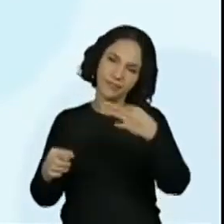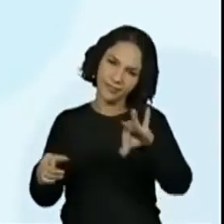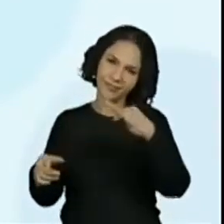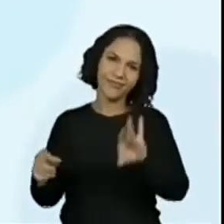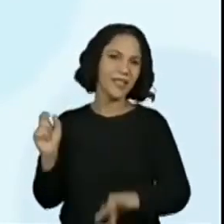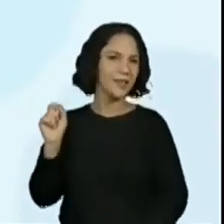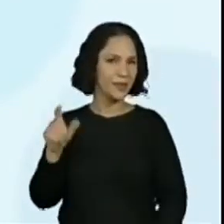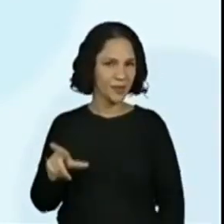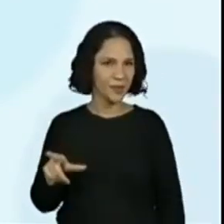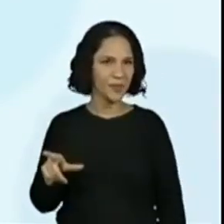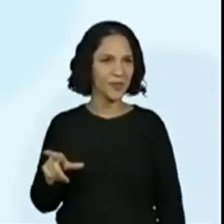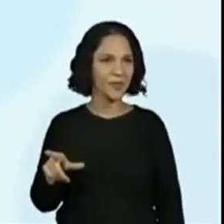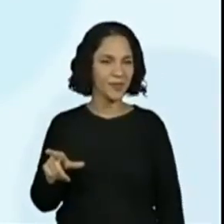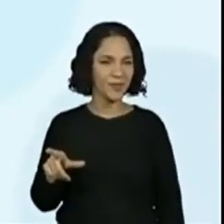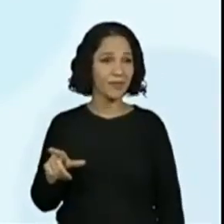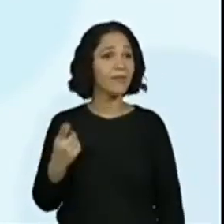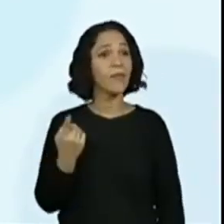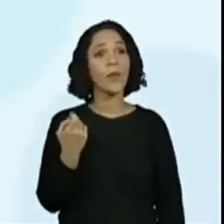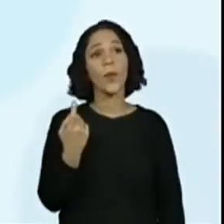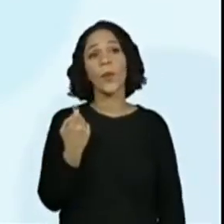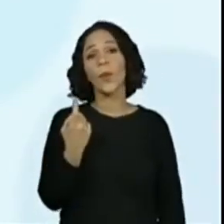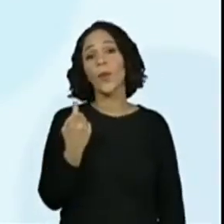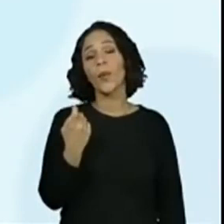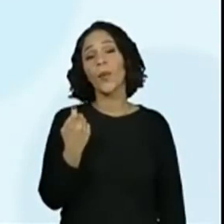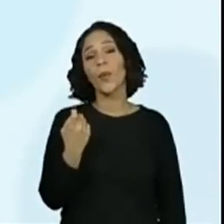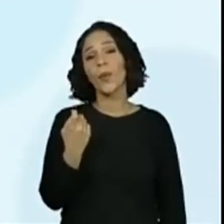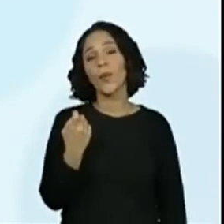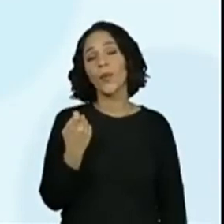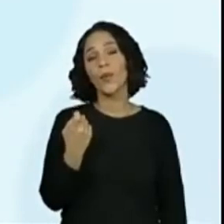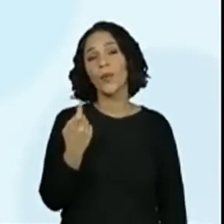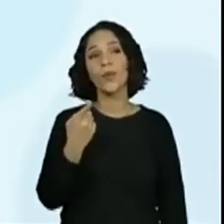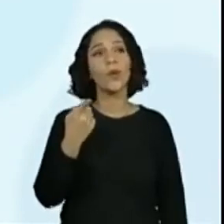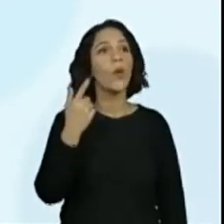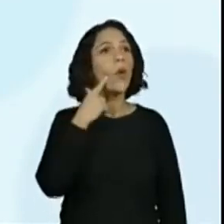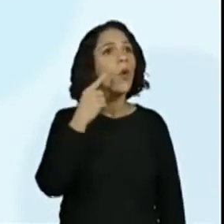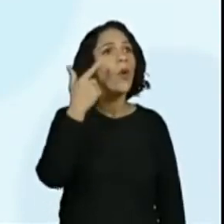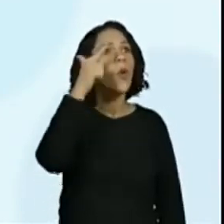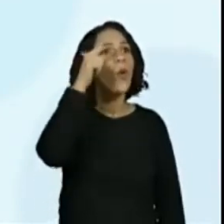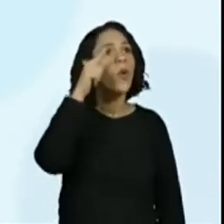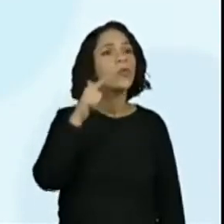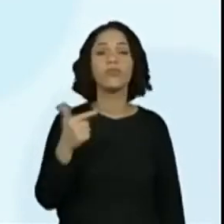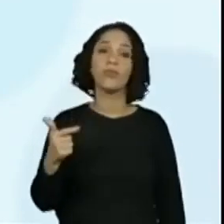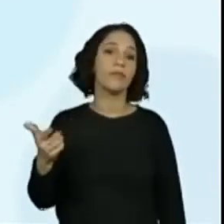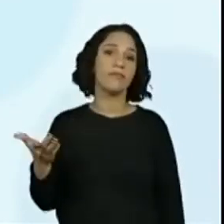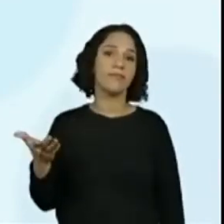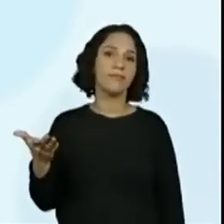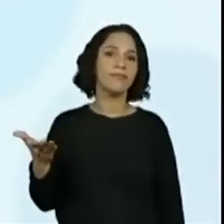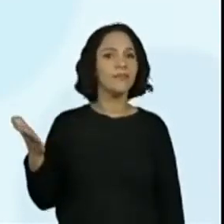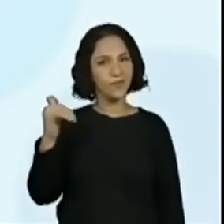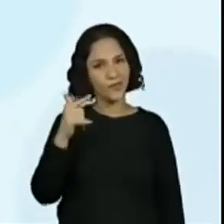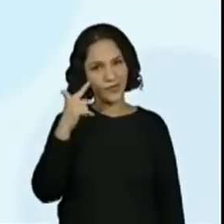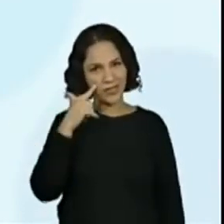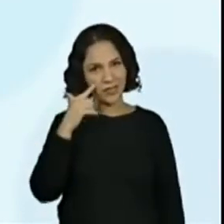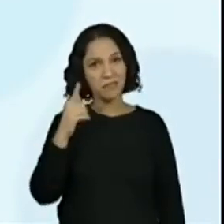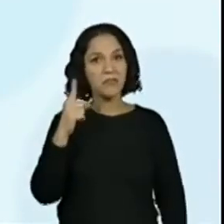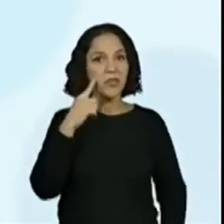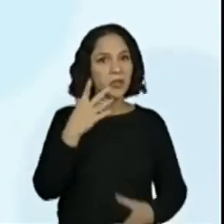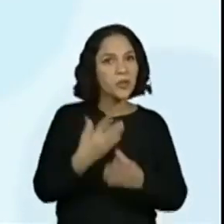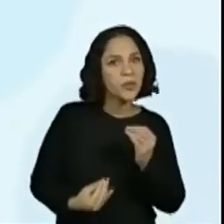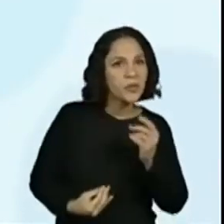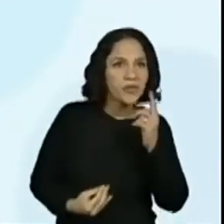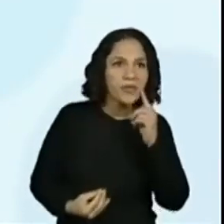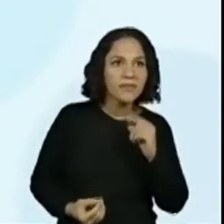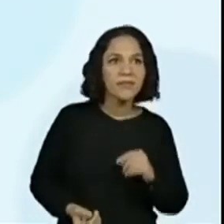e. E é o único que tem. Não tem, eu não preciso nem comparar. Vamos conferir se vai ser o azul.